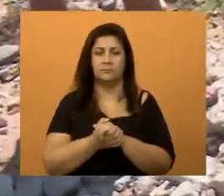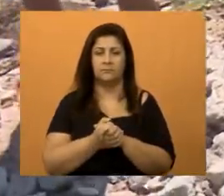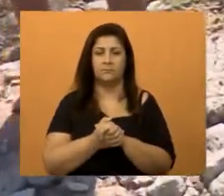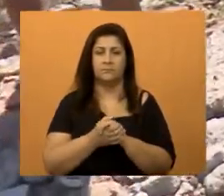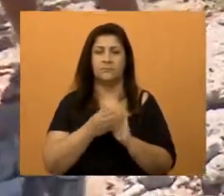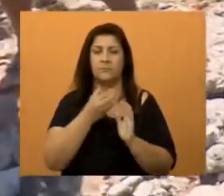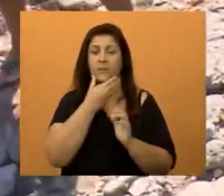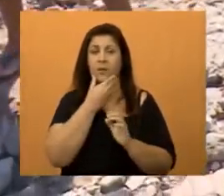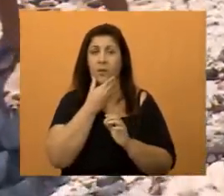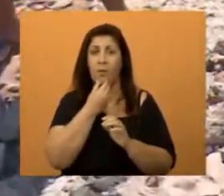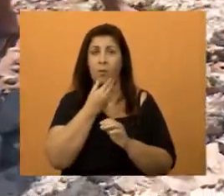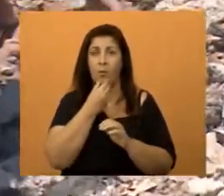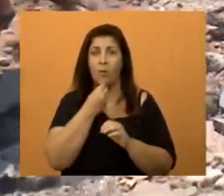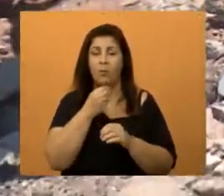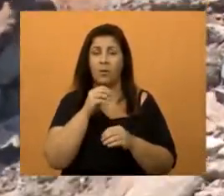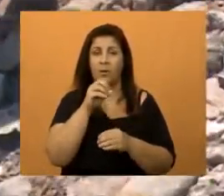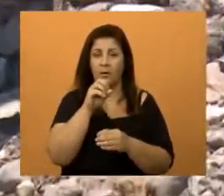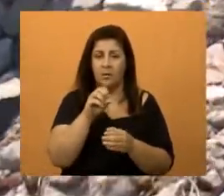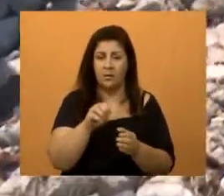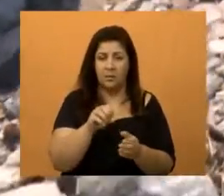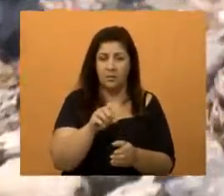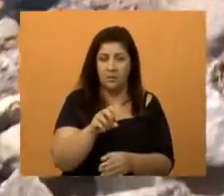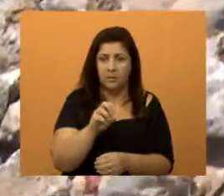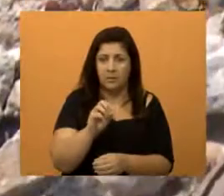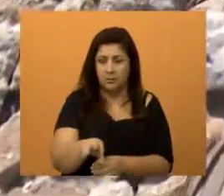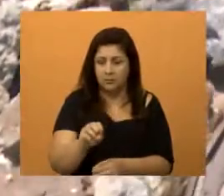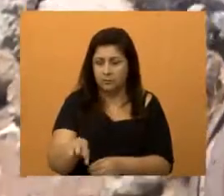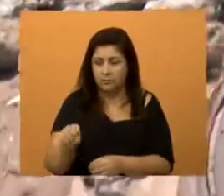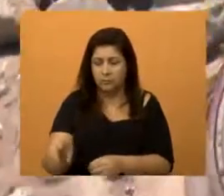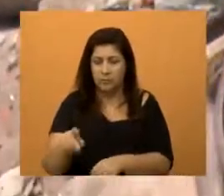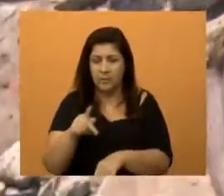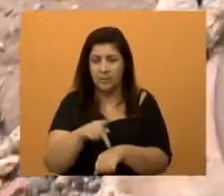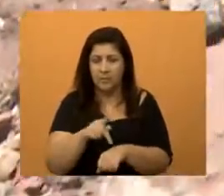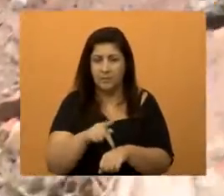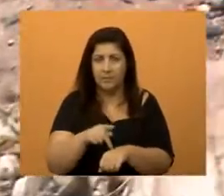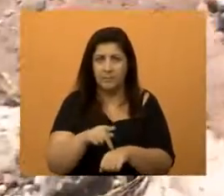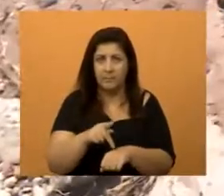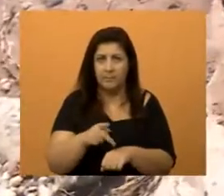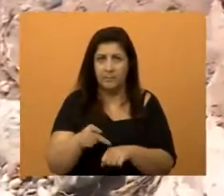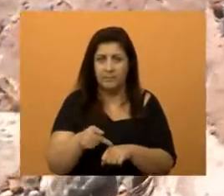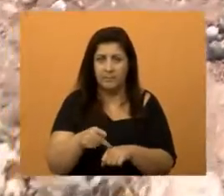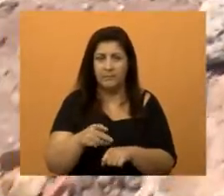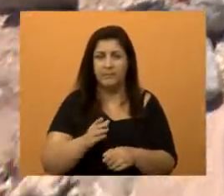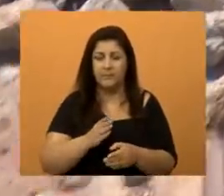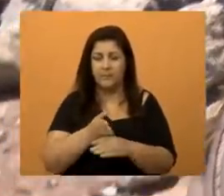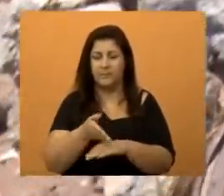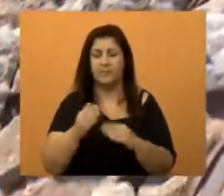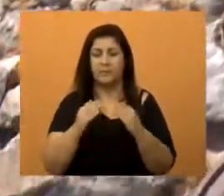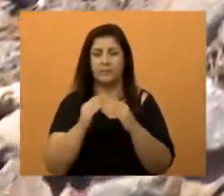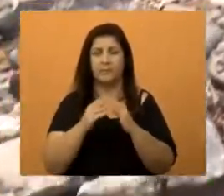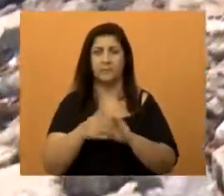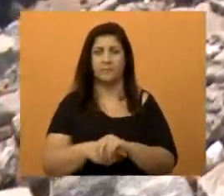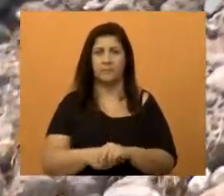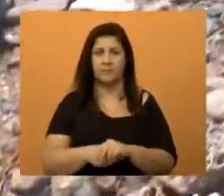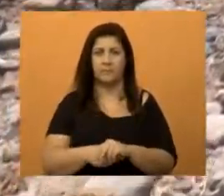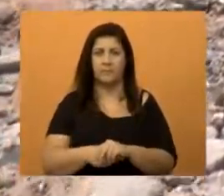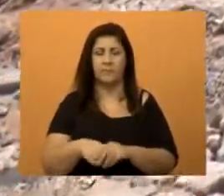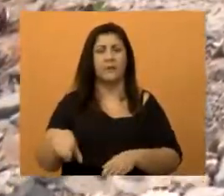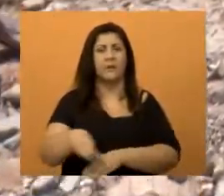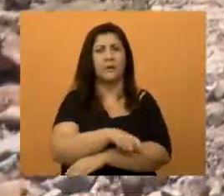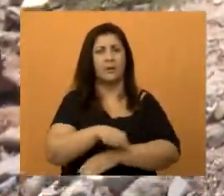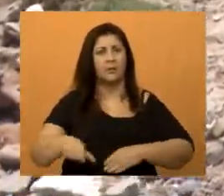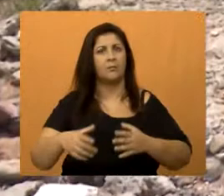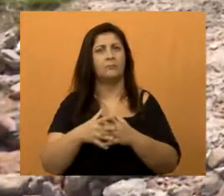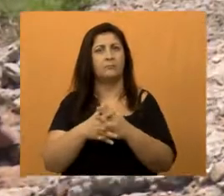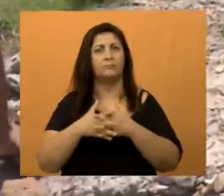pedra e também coloca o concreto para chegar, para entrar o carro. Osmar, a sua rua é muito complicada, Muito